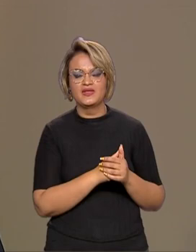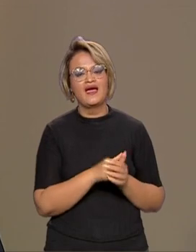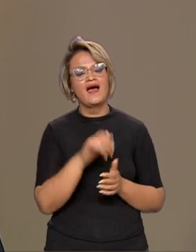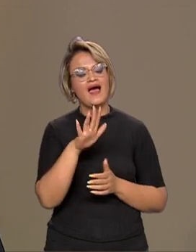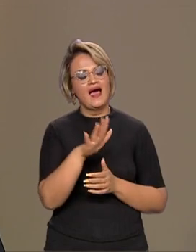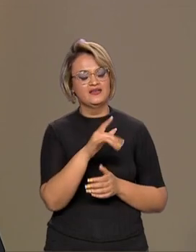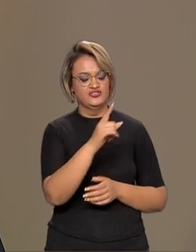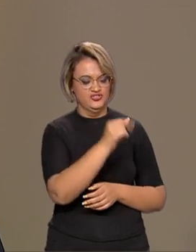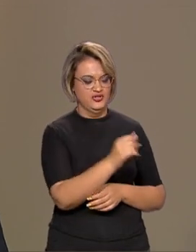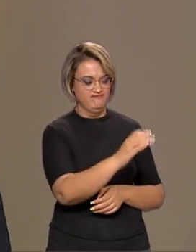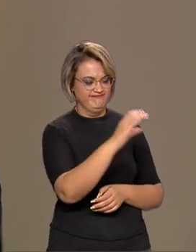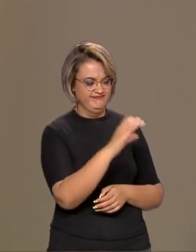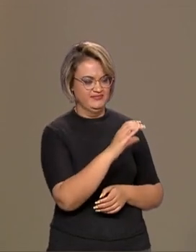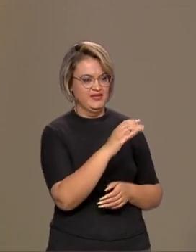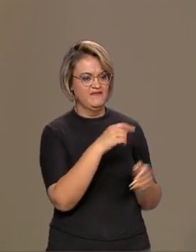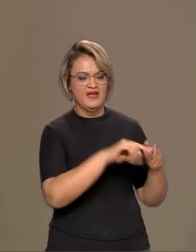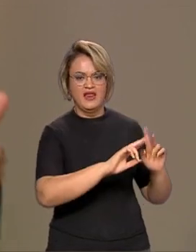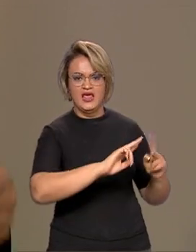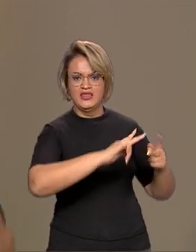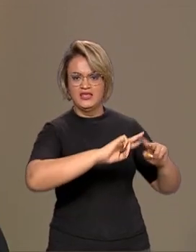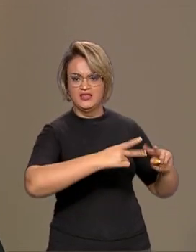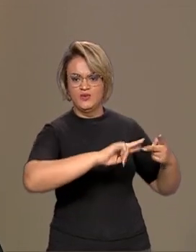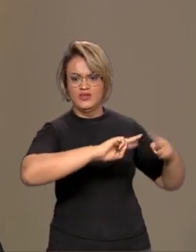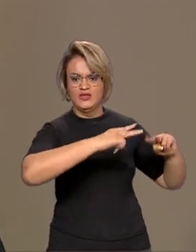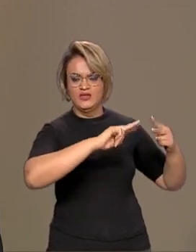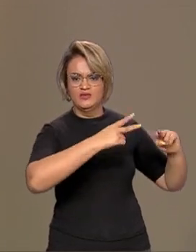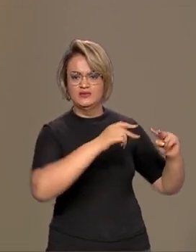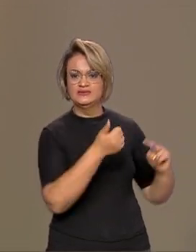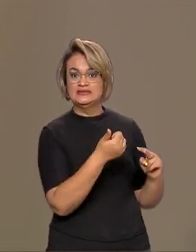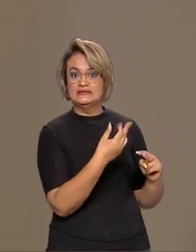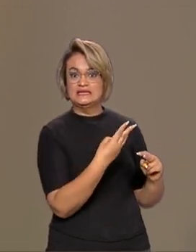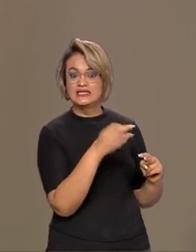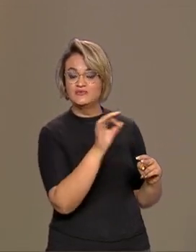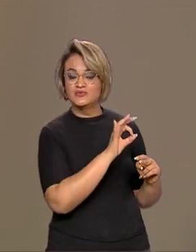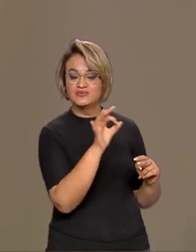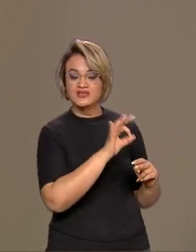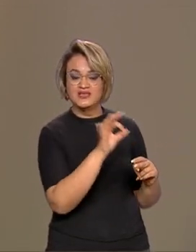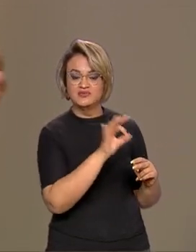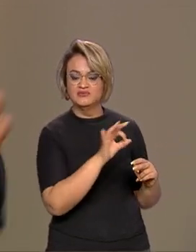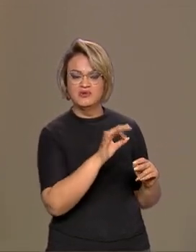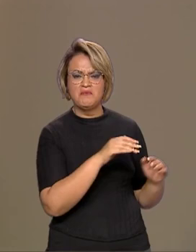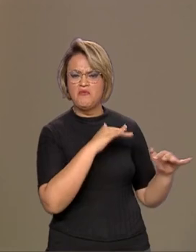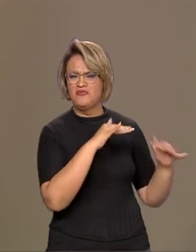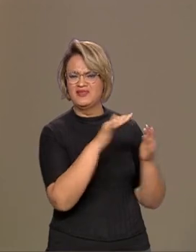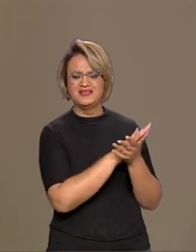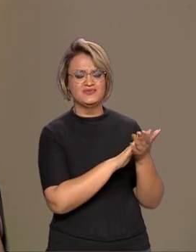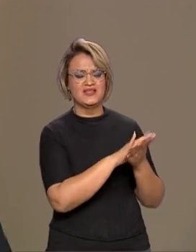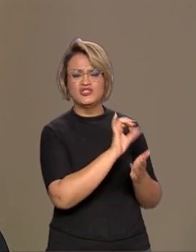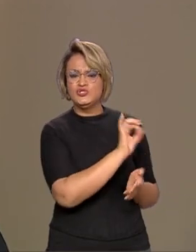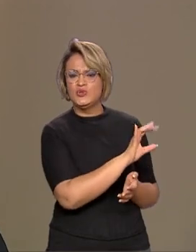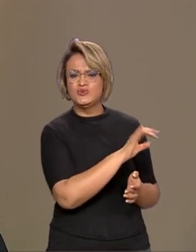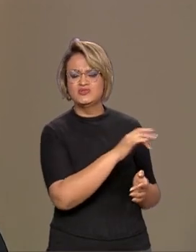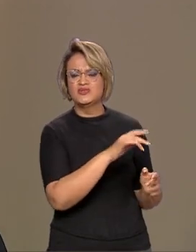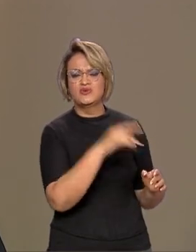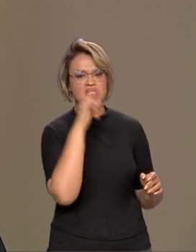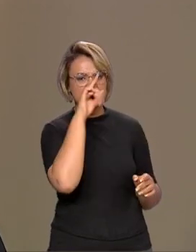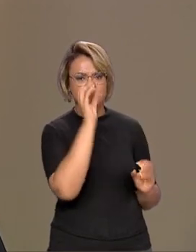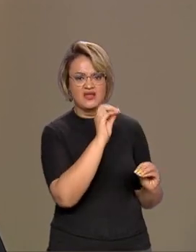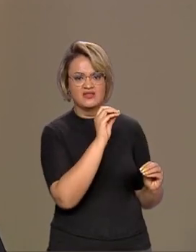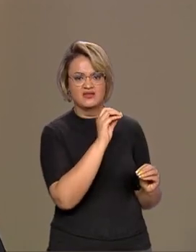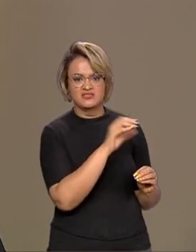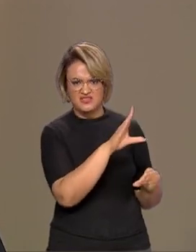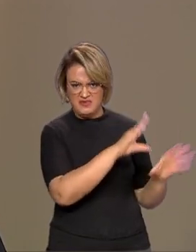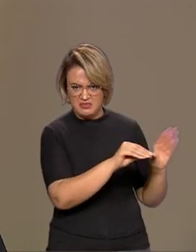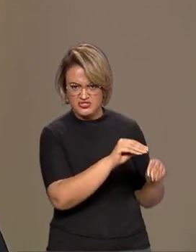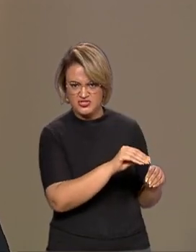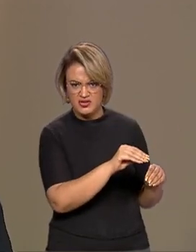ter o dinheiro aplicado, rendendo 13% ali, sem absolutamente nenhuma movimentação, sem nenhum risco, você vai correr o